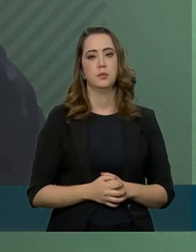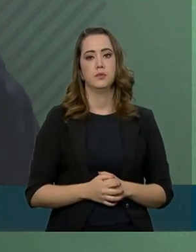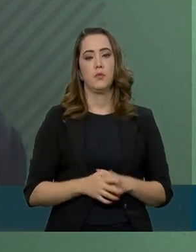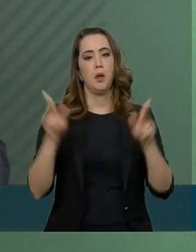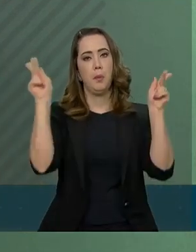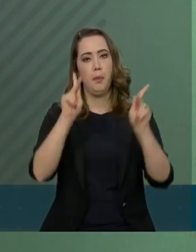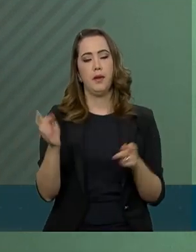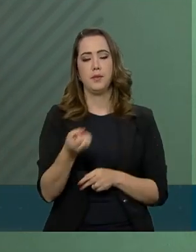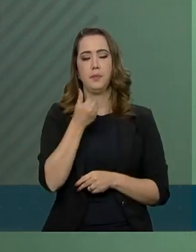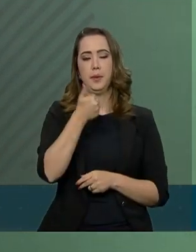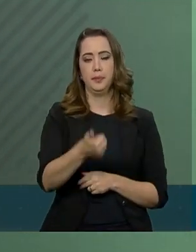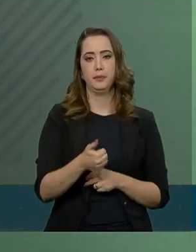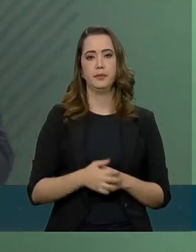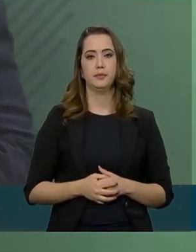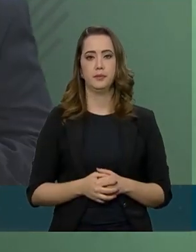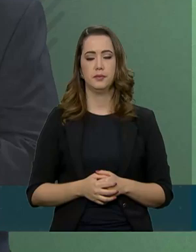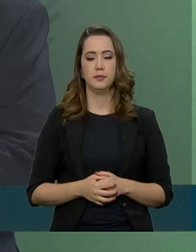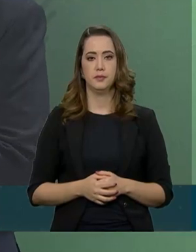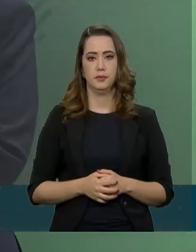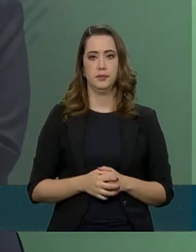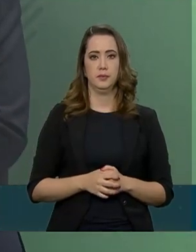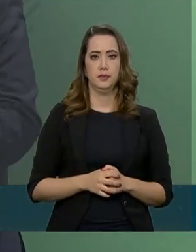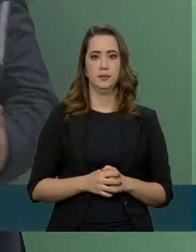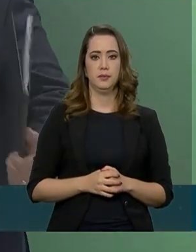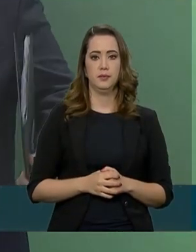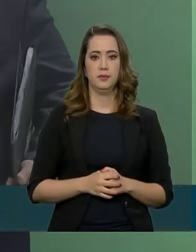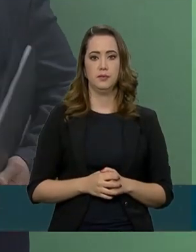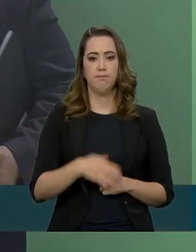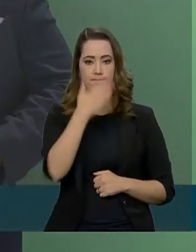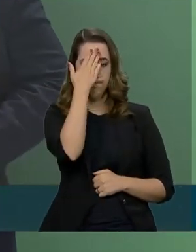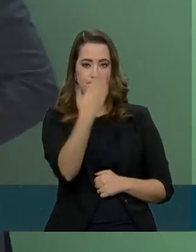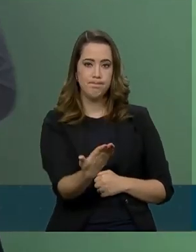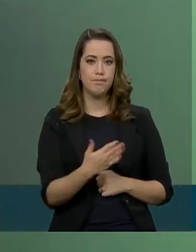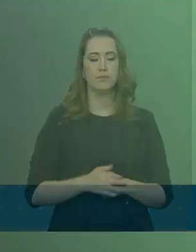Paz e bem. Obrigado. Agradeço.